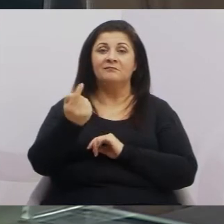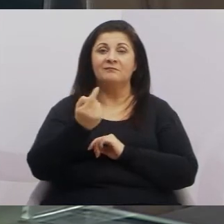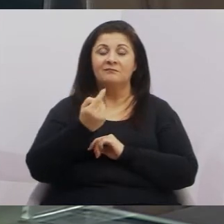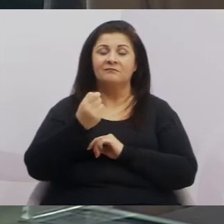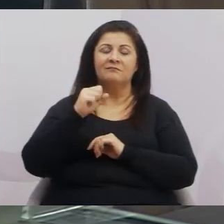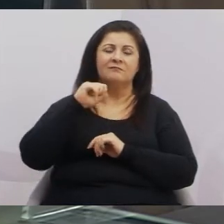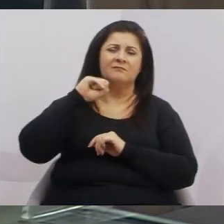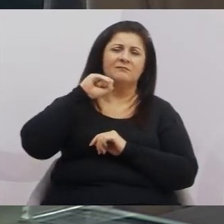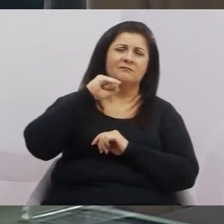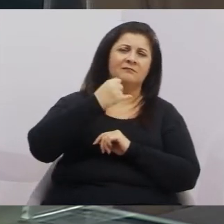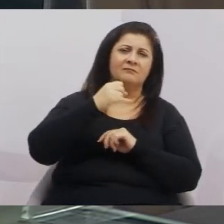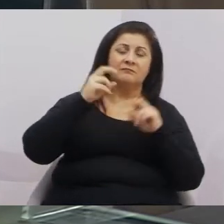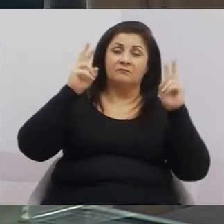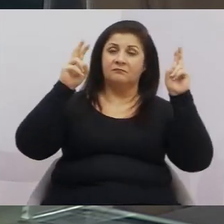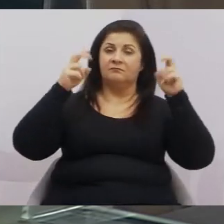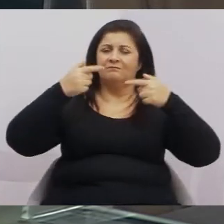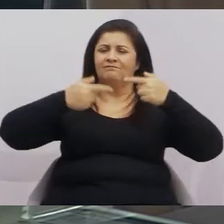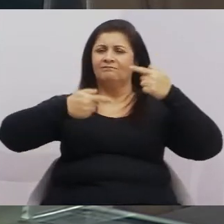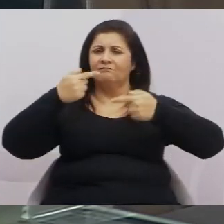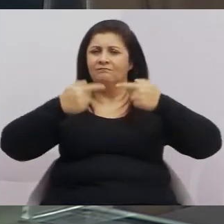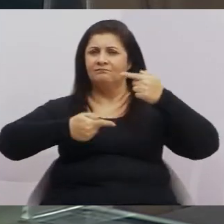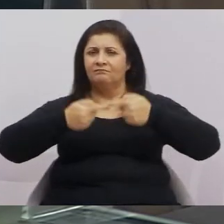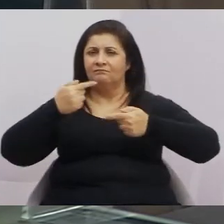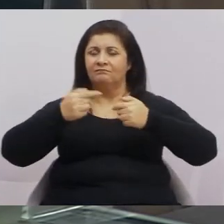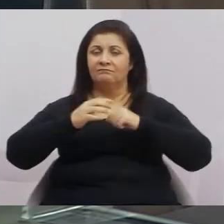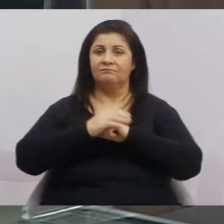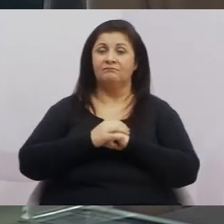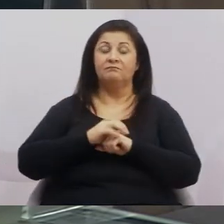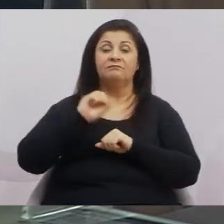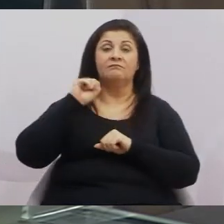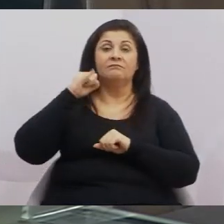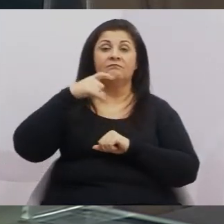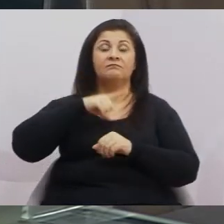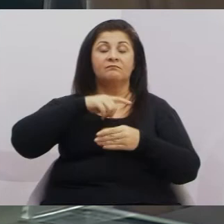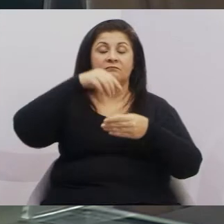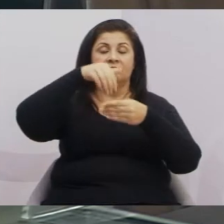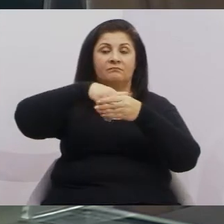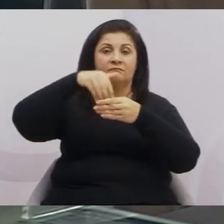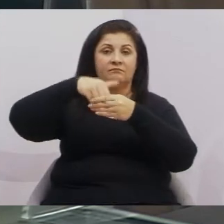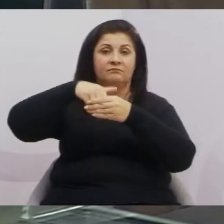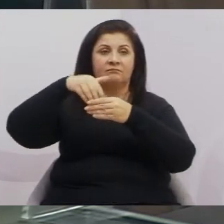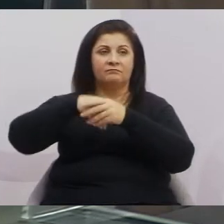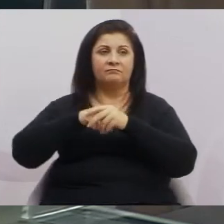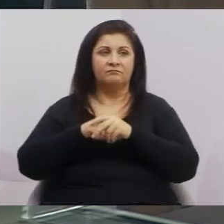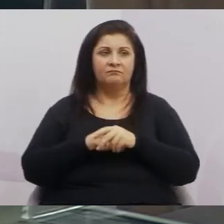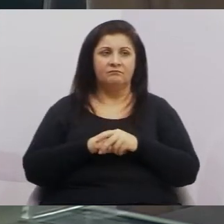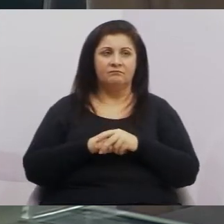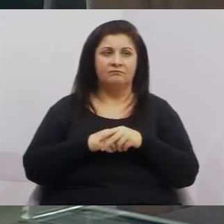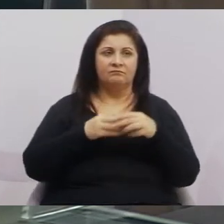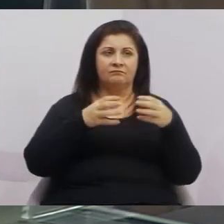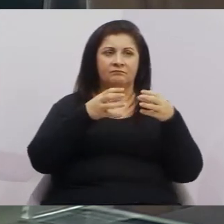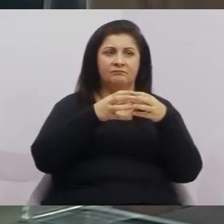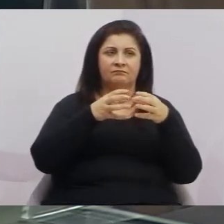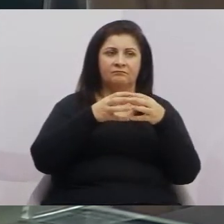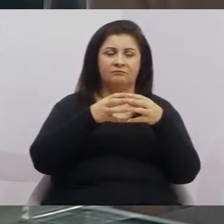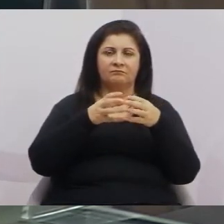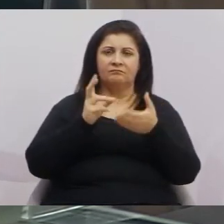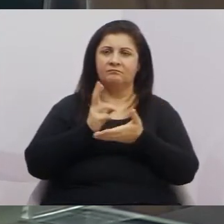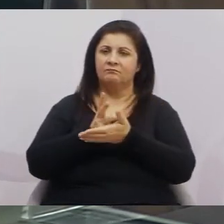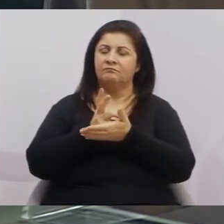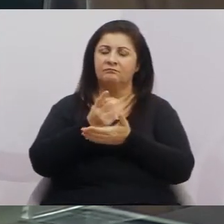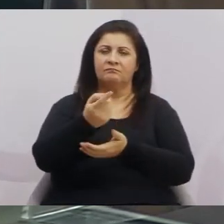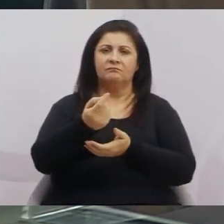polêmica, quando é época de eleição, pode ver aquele grupinho que sempre vem aqui,